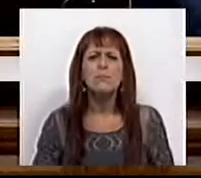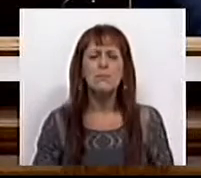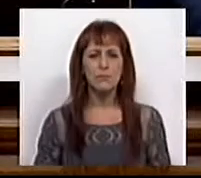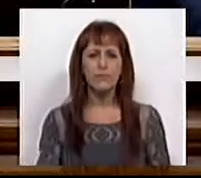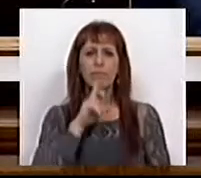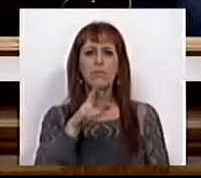Para responder, tem a palavra Sra.